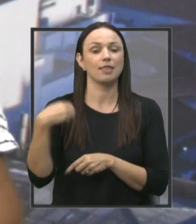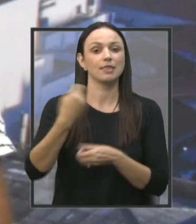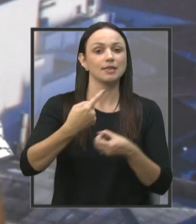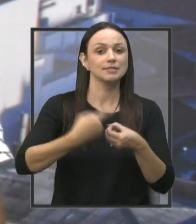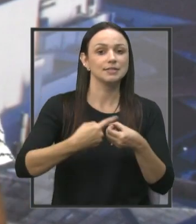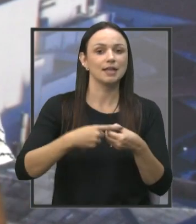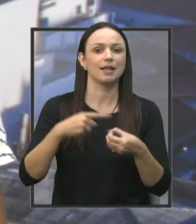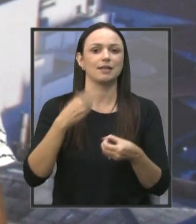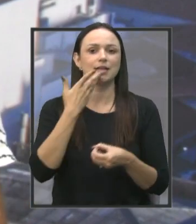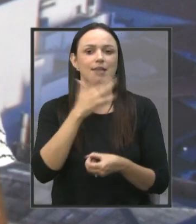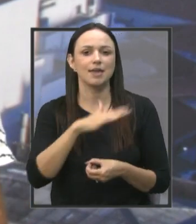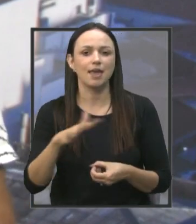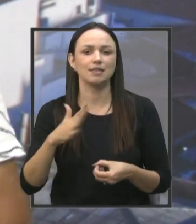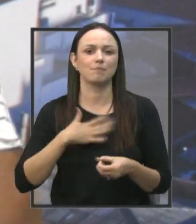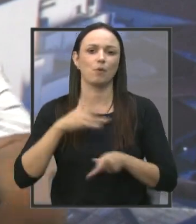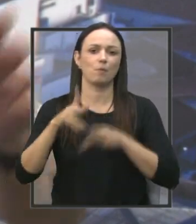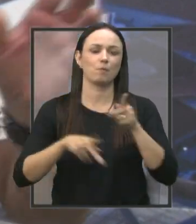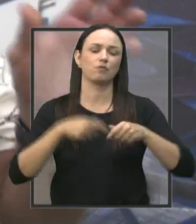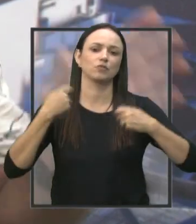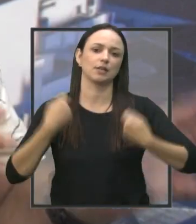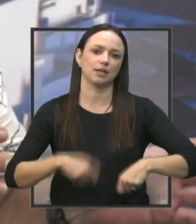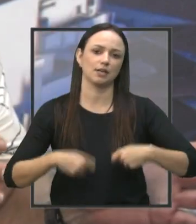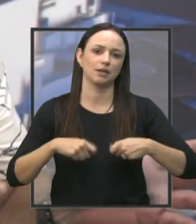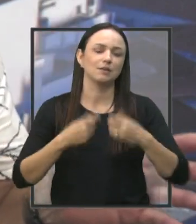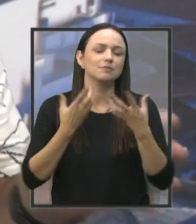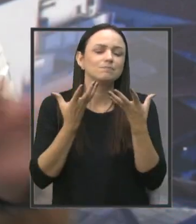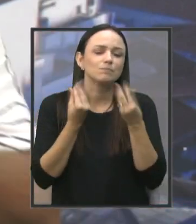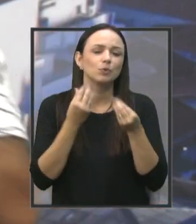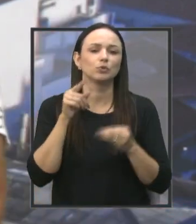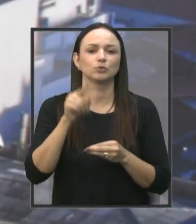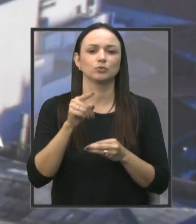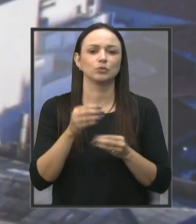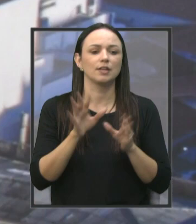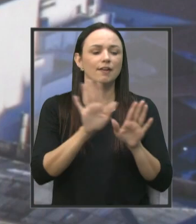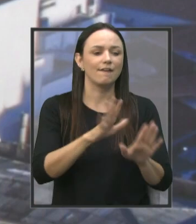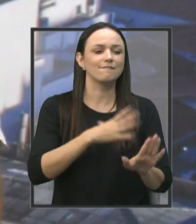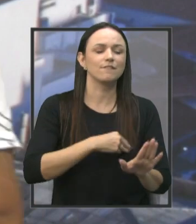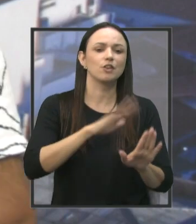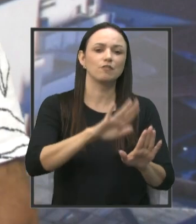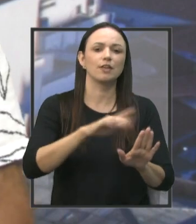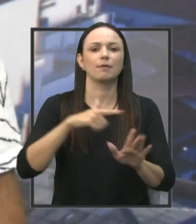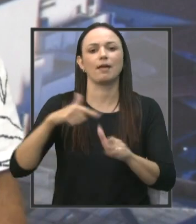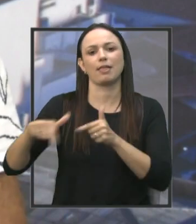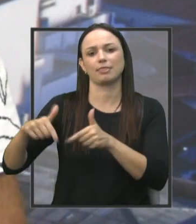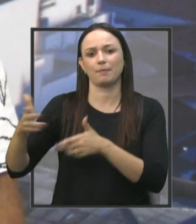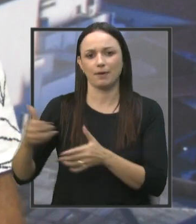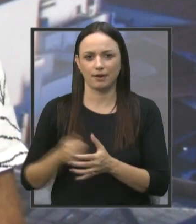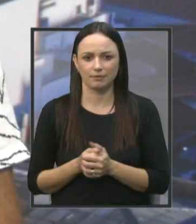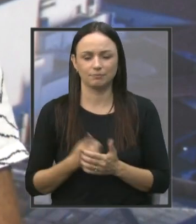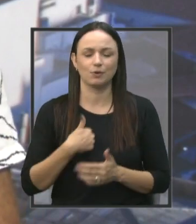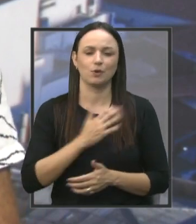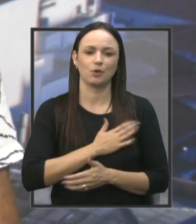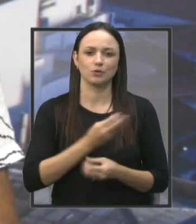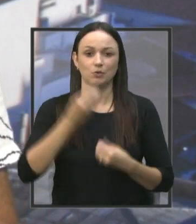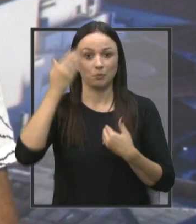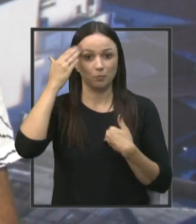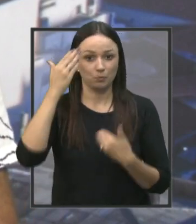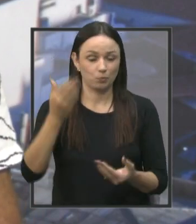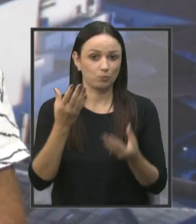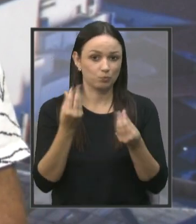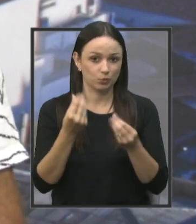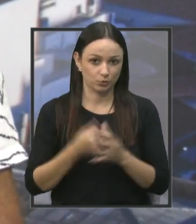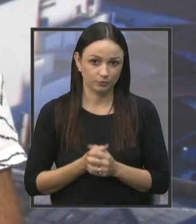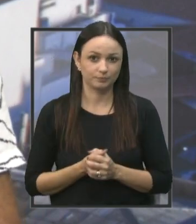minhas crianças, para o meu povo que necessita tanto deixar seus filhos para poder ir trabalhar, entendeu? Então, de coração, Ailton, eu te agradeço